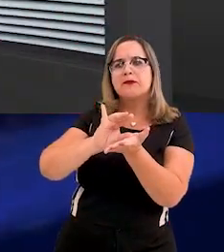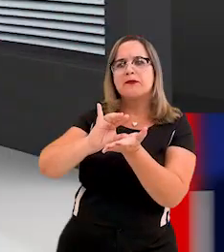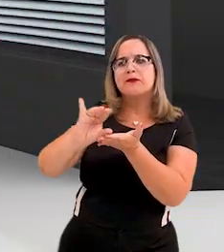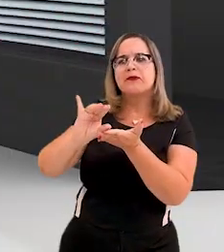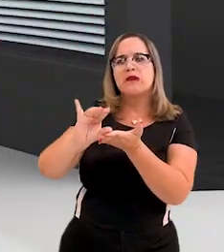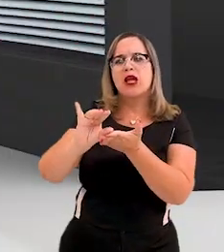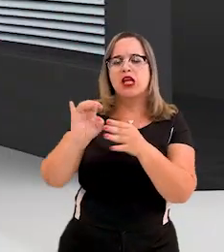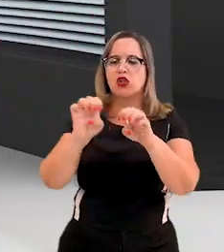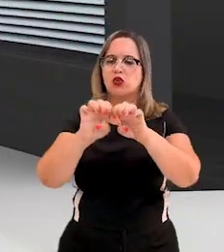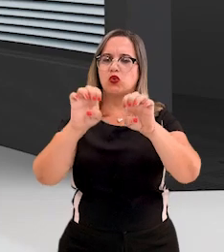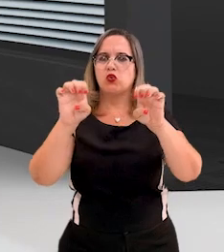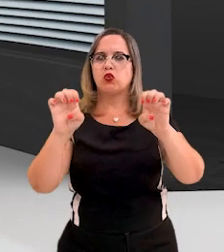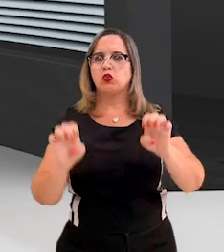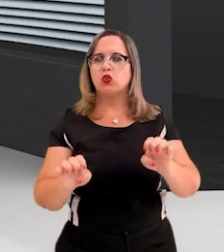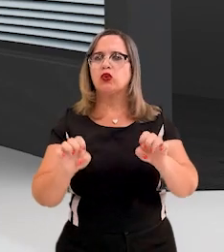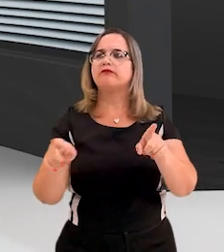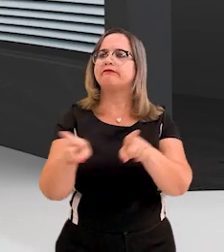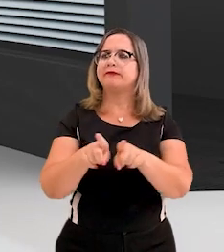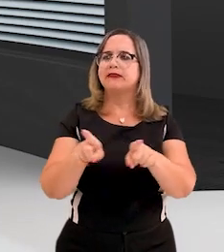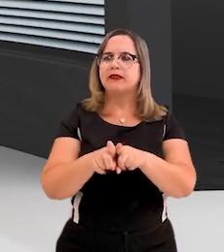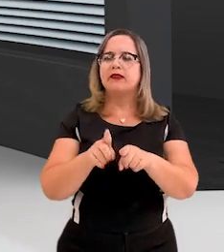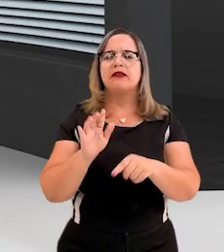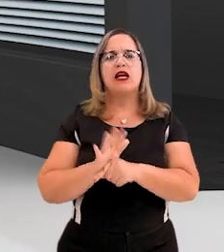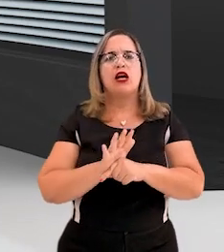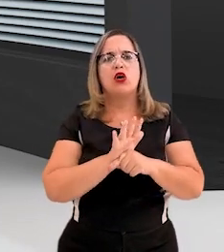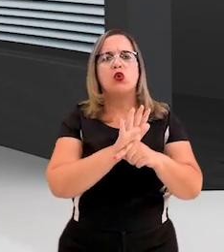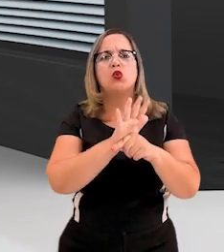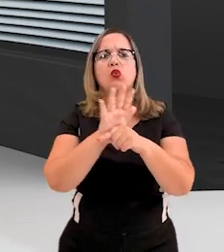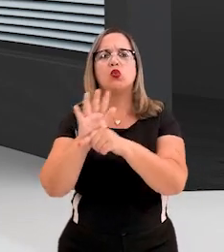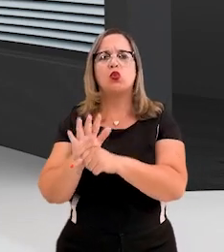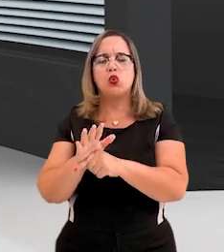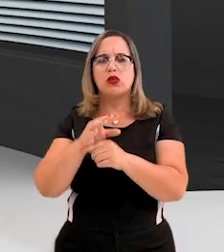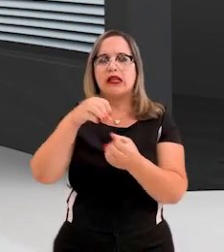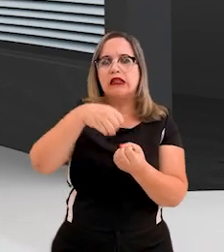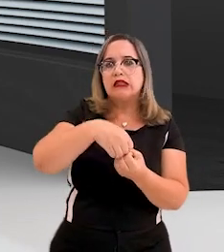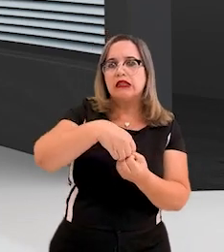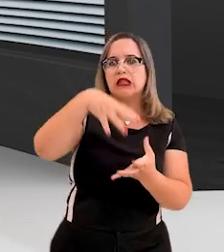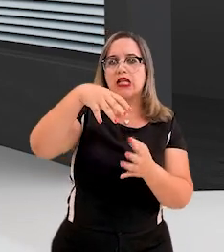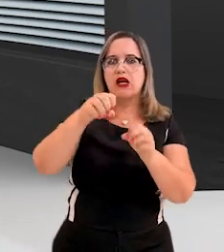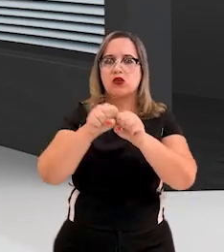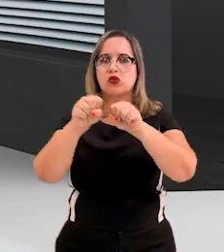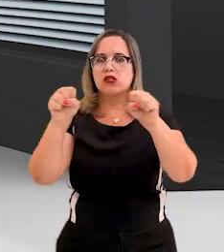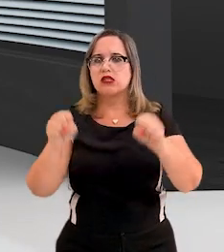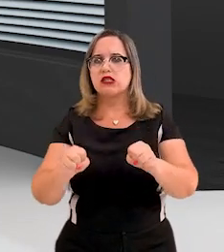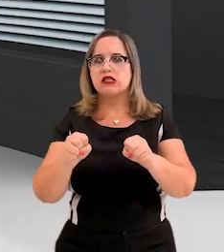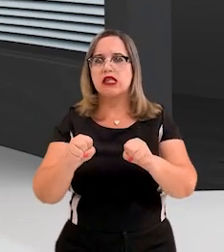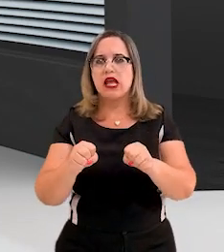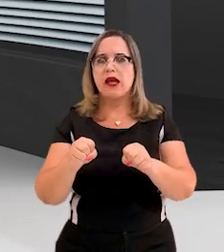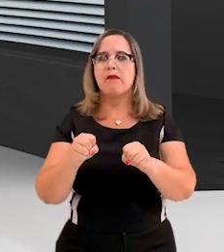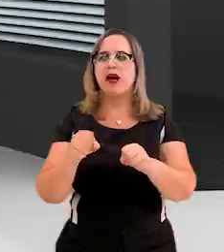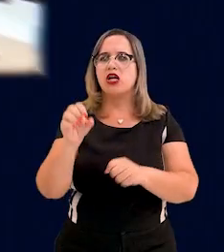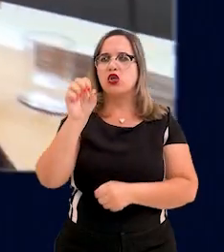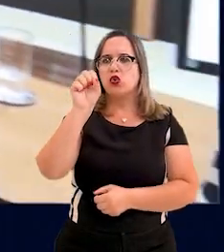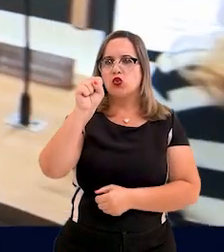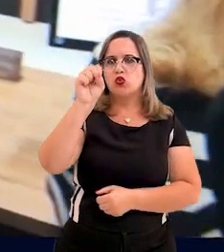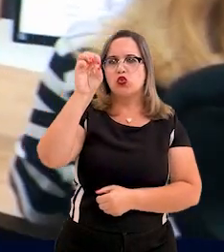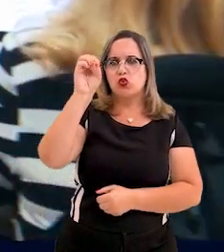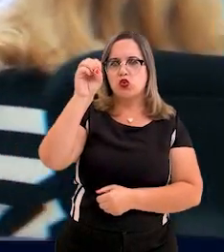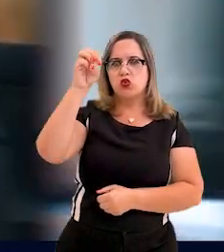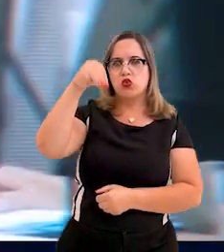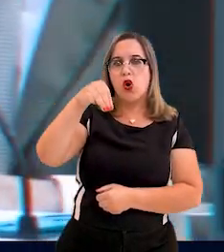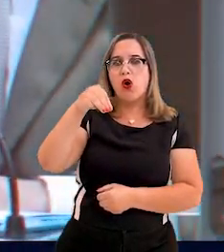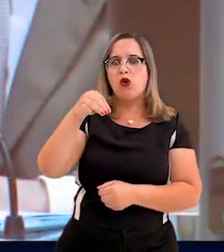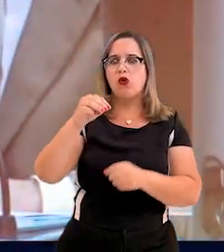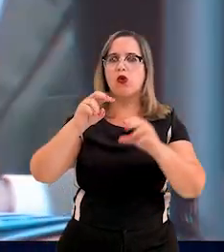Investimentos estruturais também viabilizaram a implantação do sistema de sonorização e